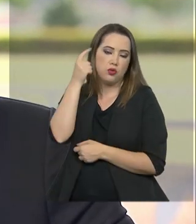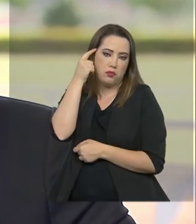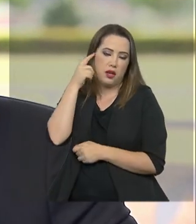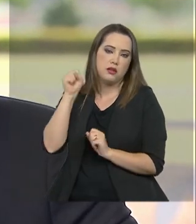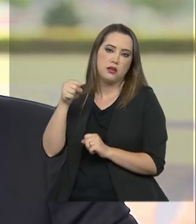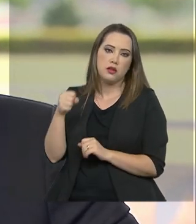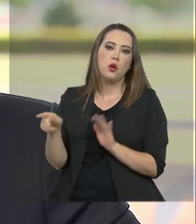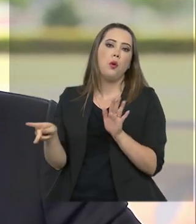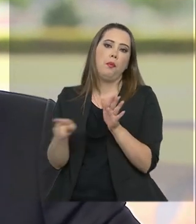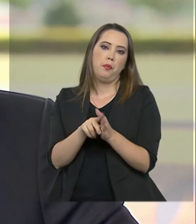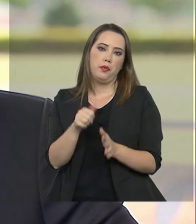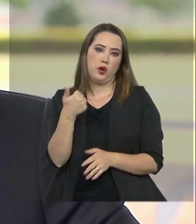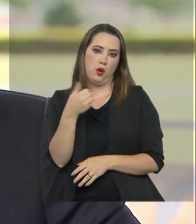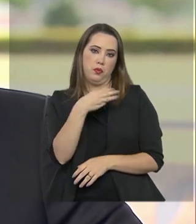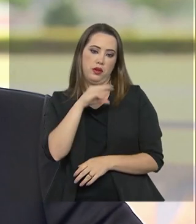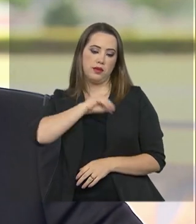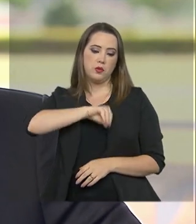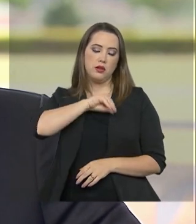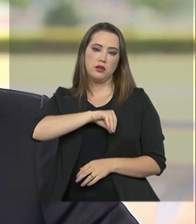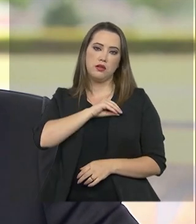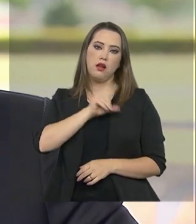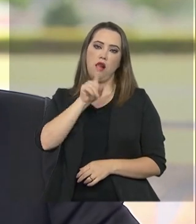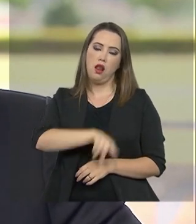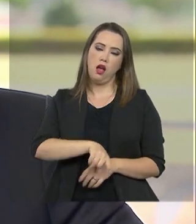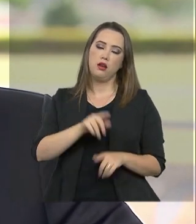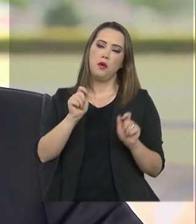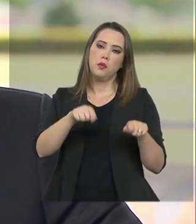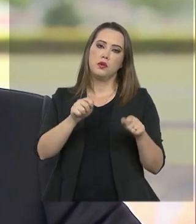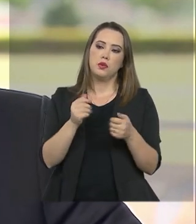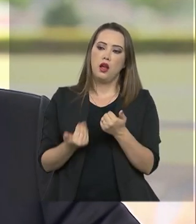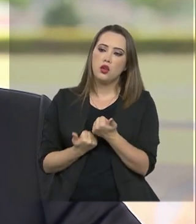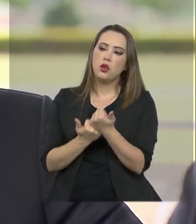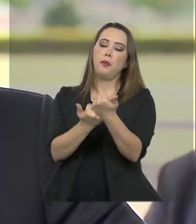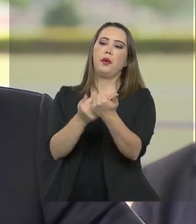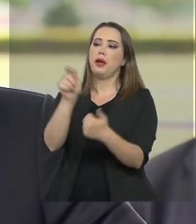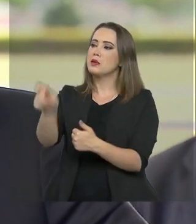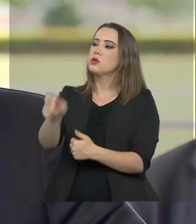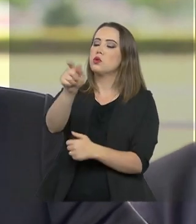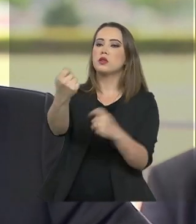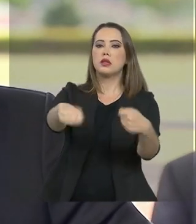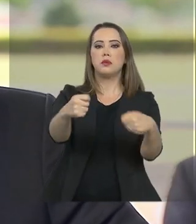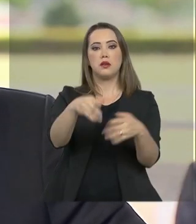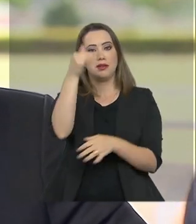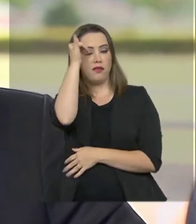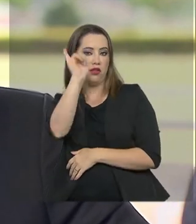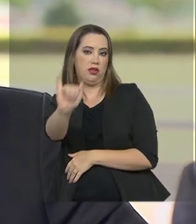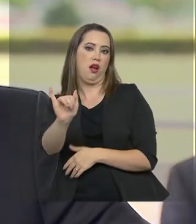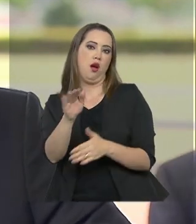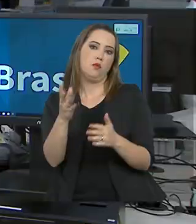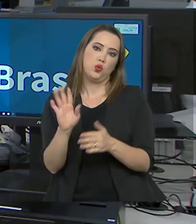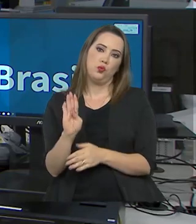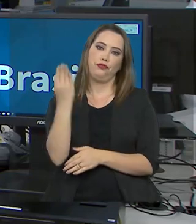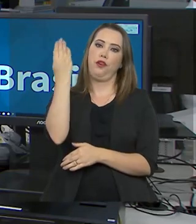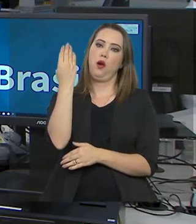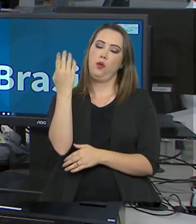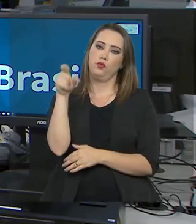décimo terceiro que nós concedemos é uma maneira de ajudar quem precisa. Agora combatemos a fraude incessantemente.